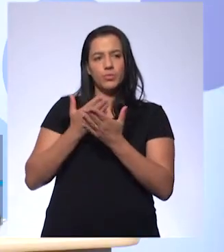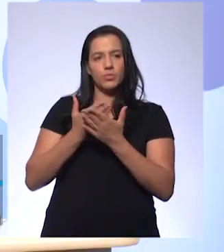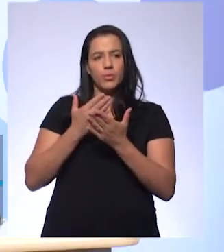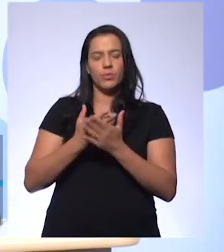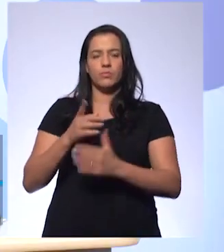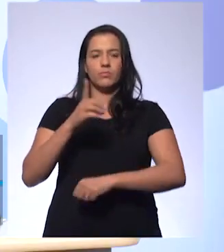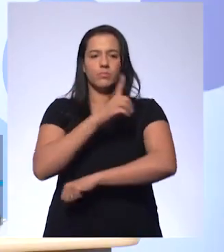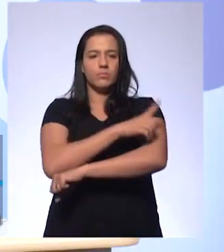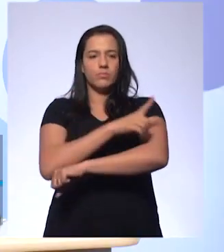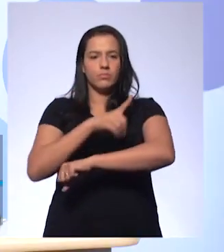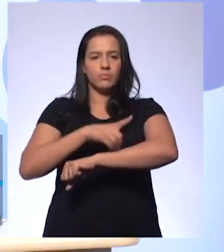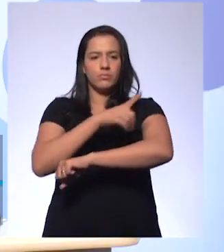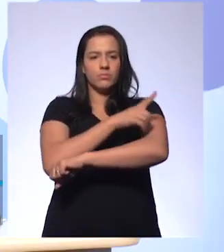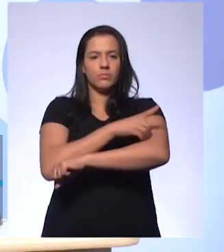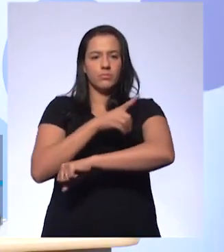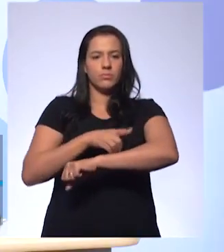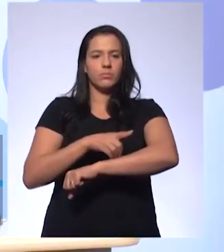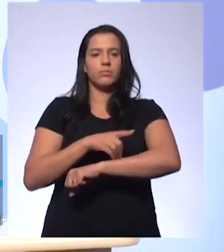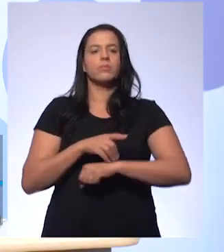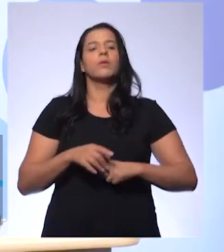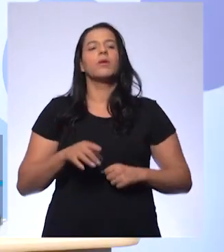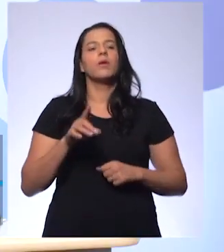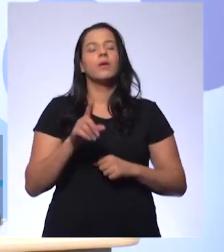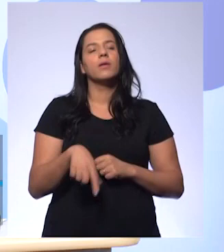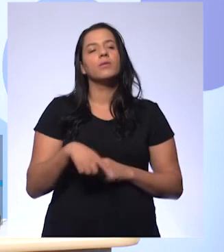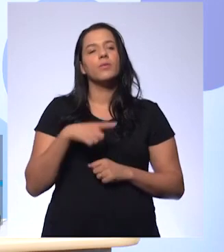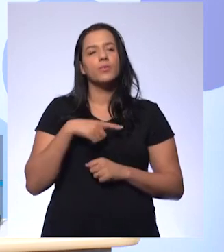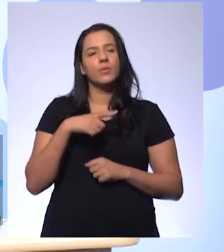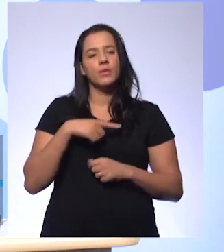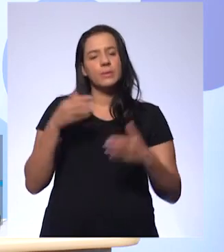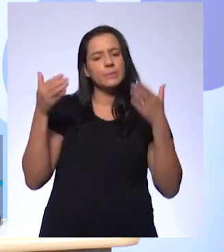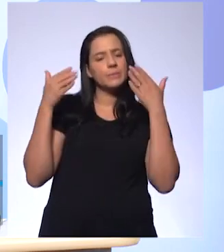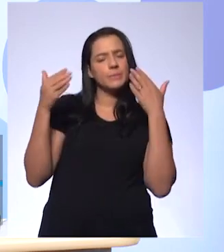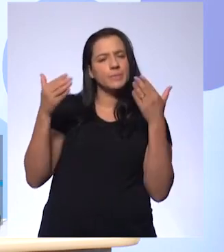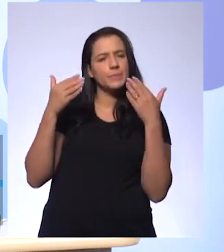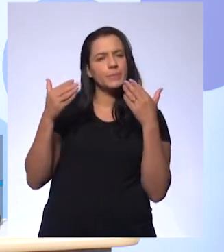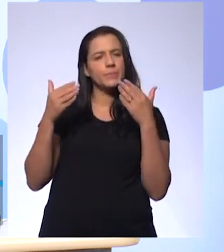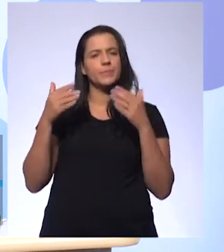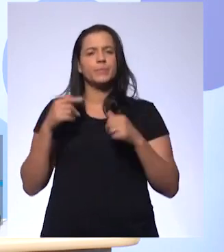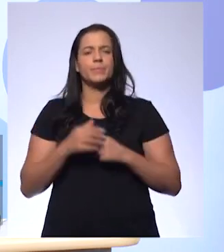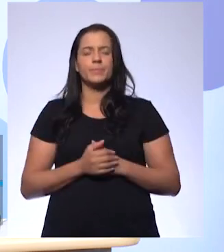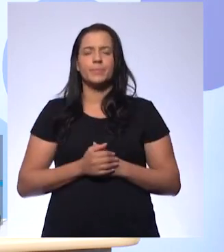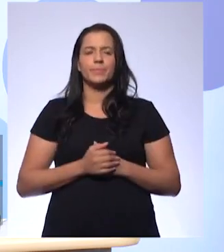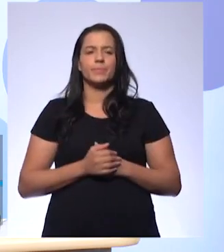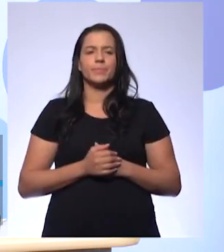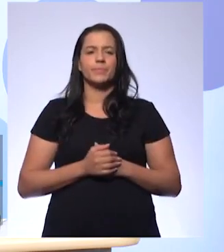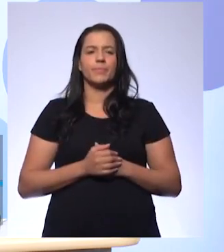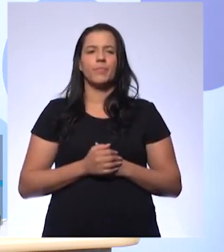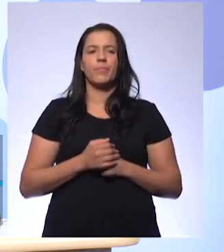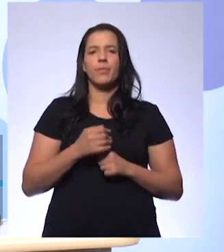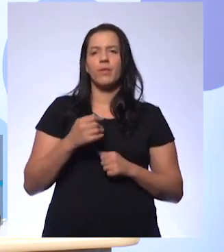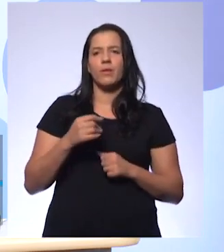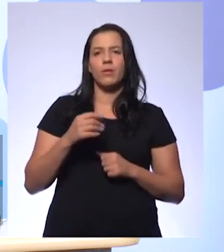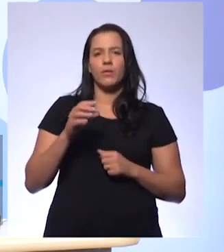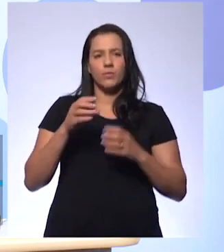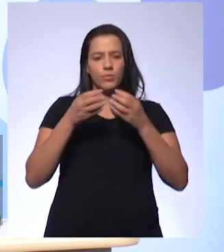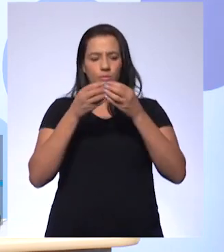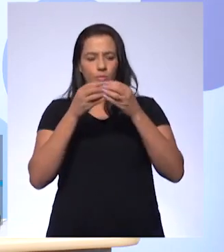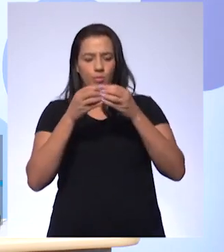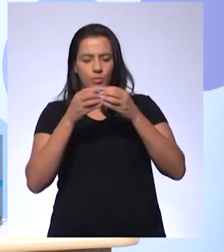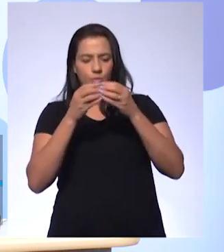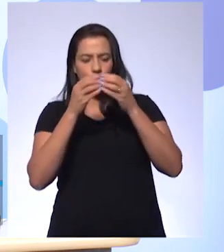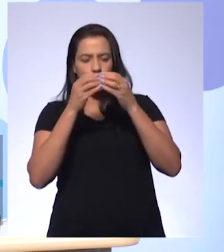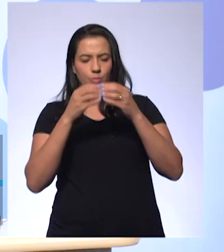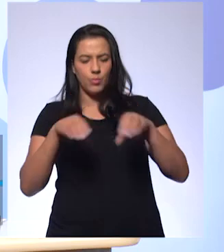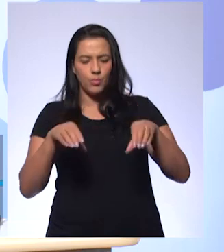de Diadema. Diadema. Fugindo um pouco do assunto, eu acabei me deparando com uma dúvida que me deixou um tanto quanto abismado. Por que o ovo mudar